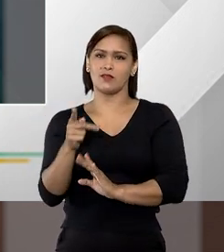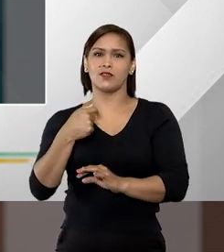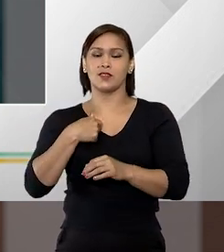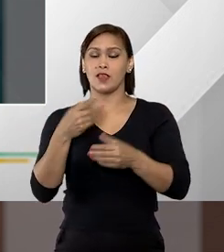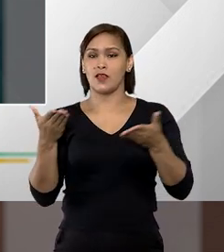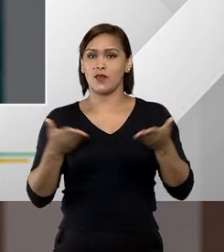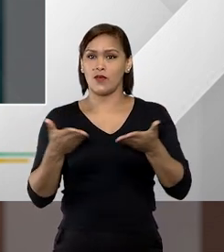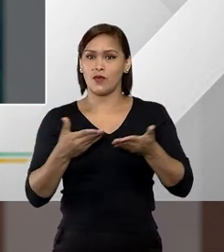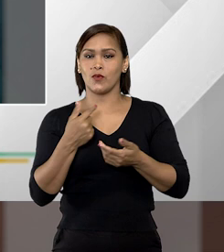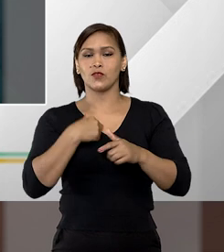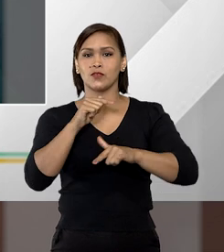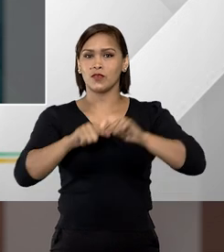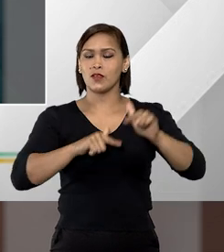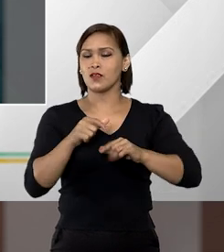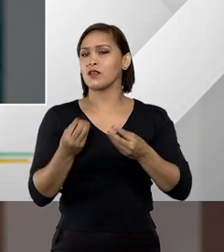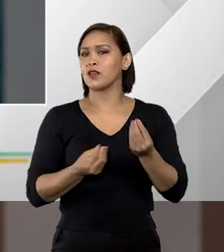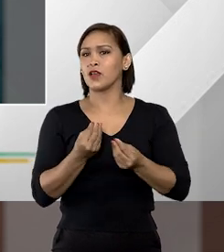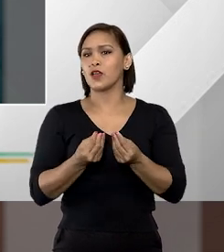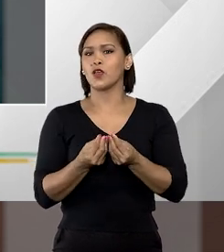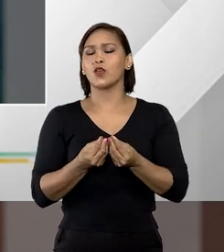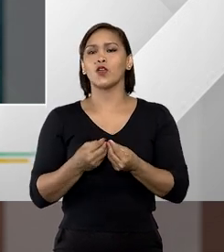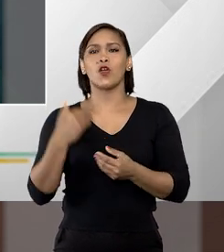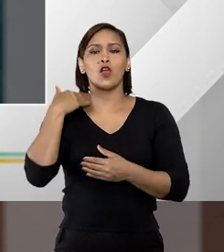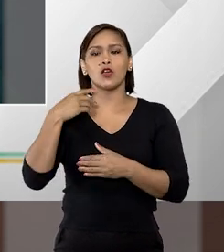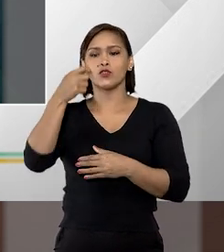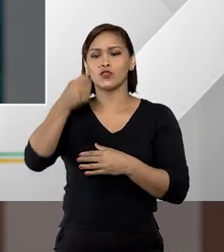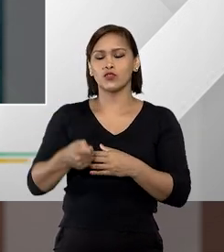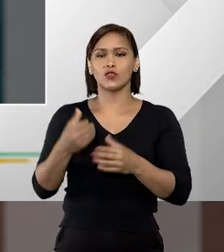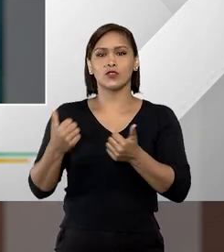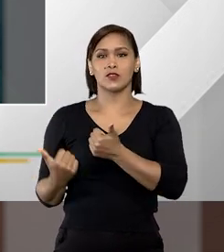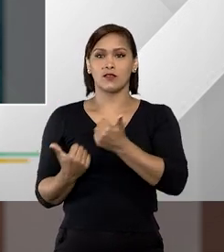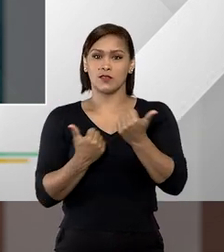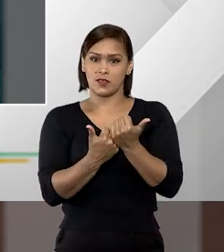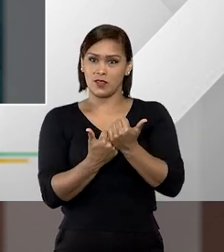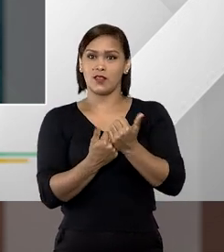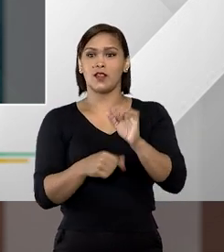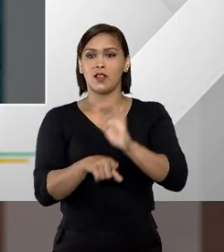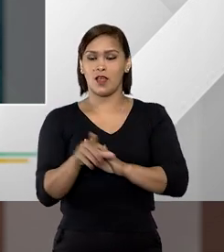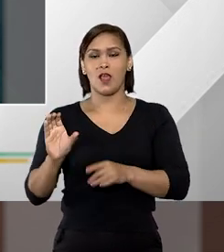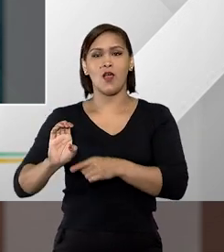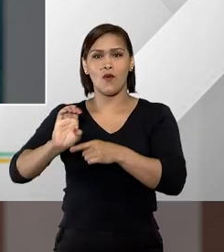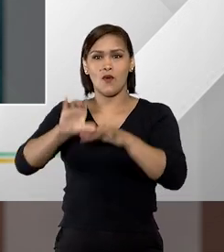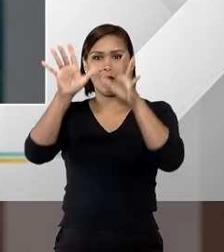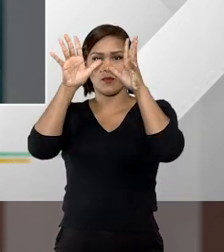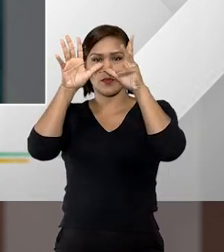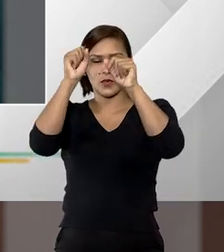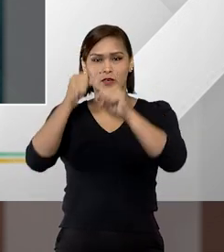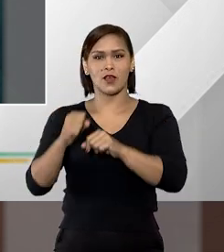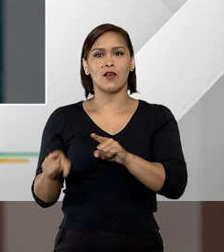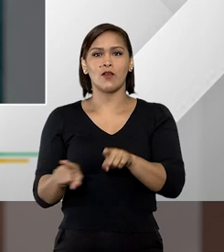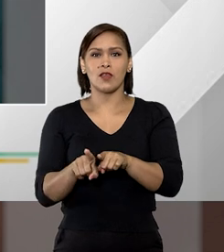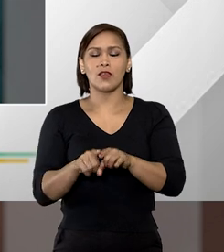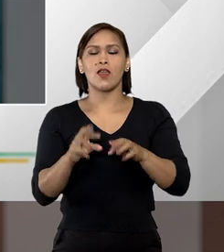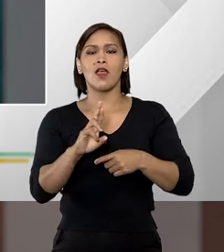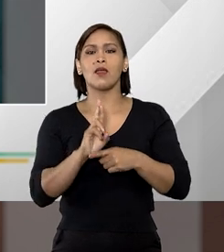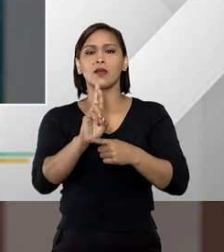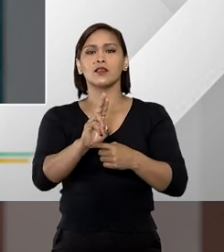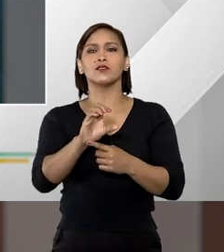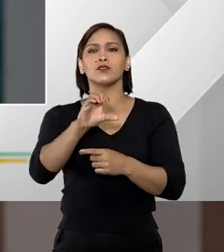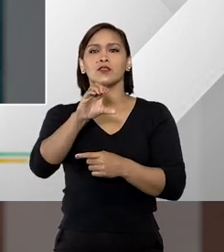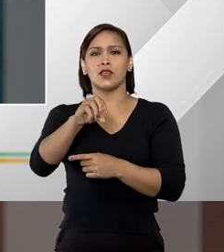Atualmente, ele exerce a função de juiz auxiliar da presidência do Tribunal de Justiça Estadual e é representante do